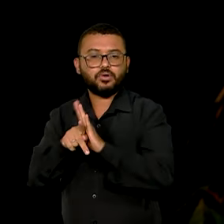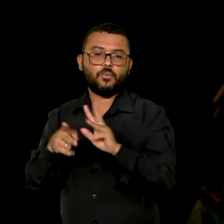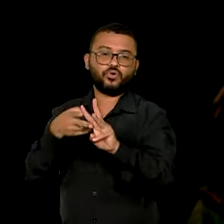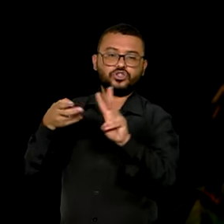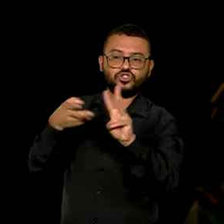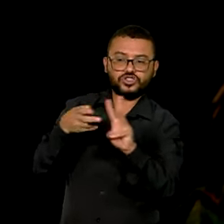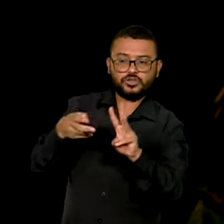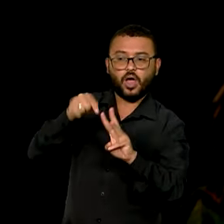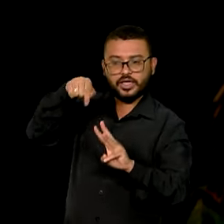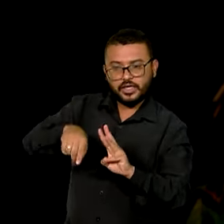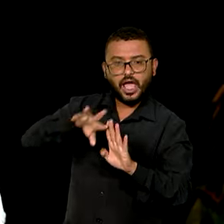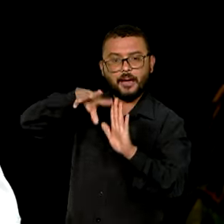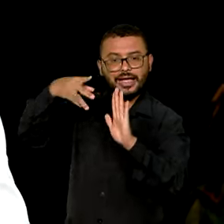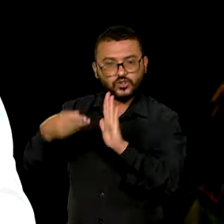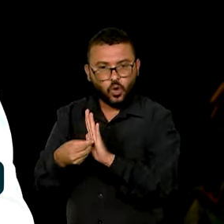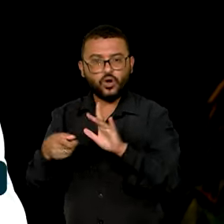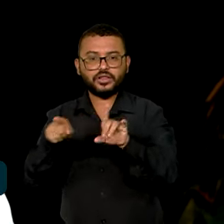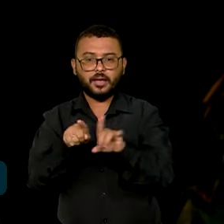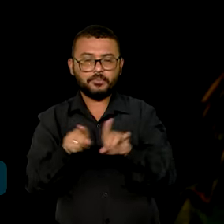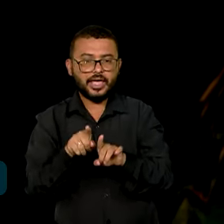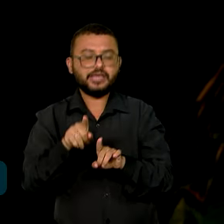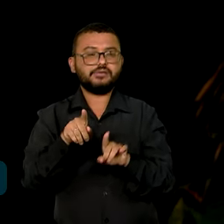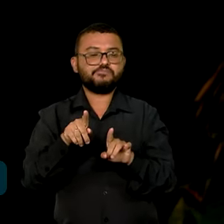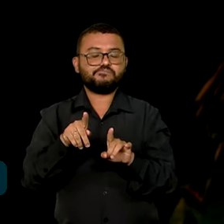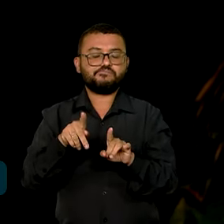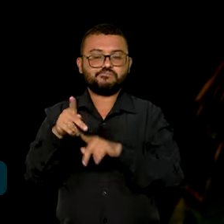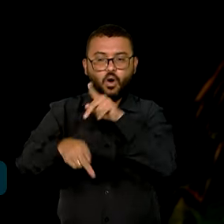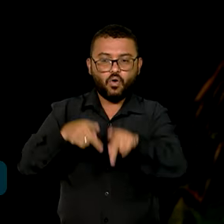por toda a Amazônia e todos os povos autóctones,